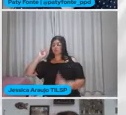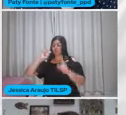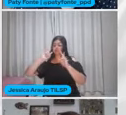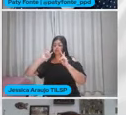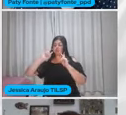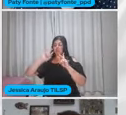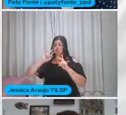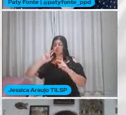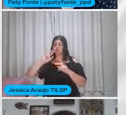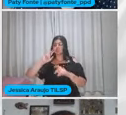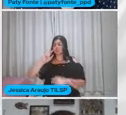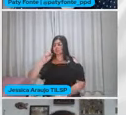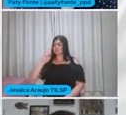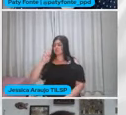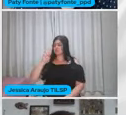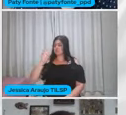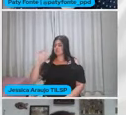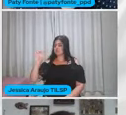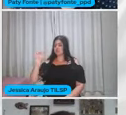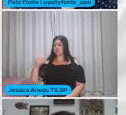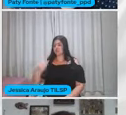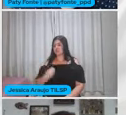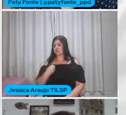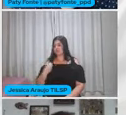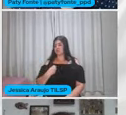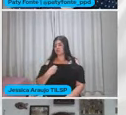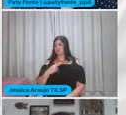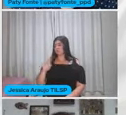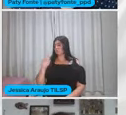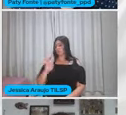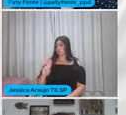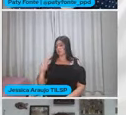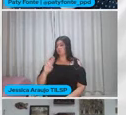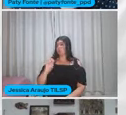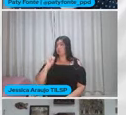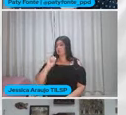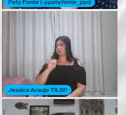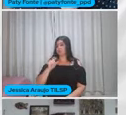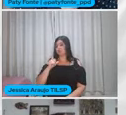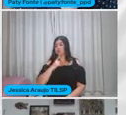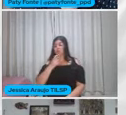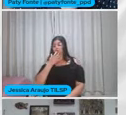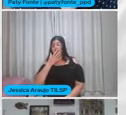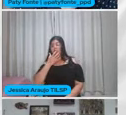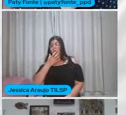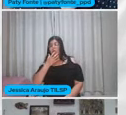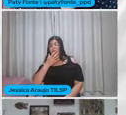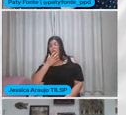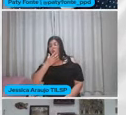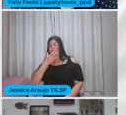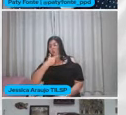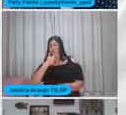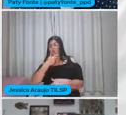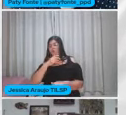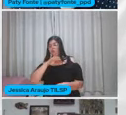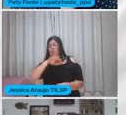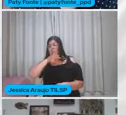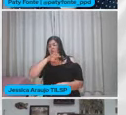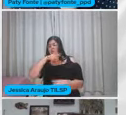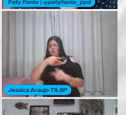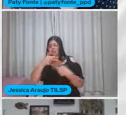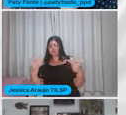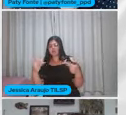Inúteis E nocivos Então, se um animalzinho Tinha um ferrão Ou uma peçonha Na sua